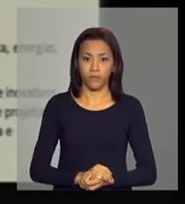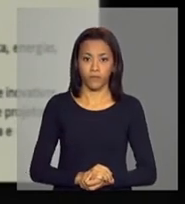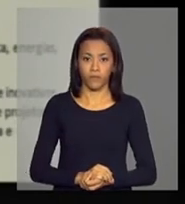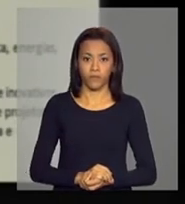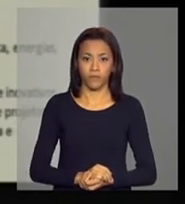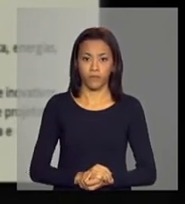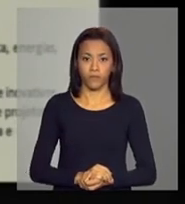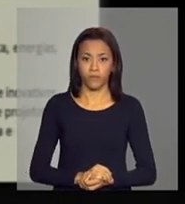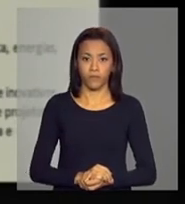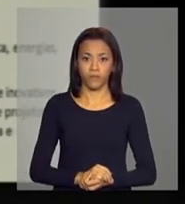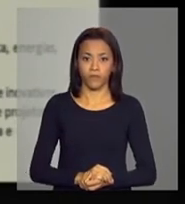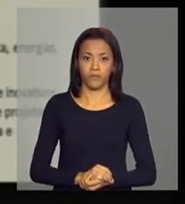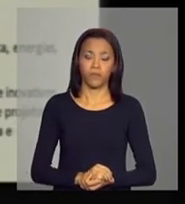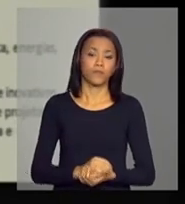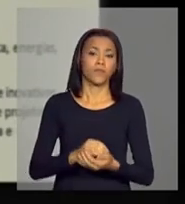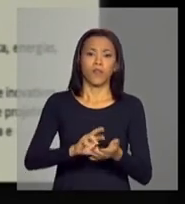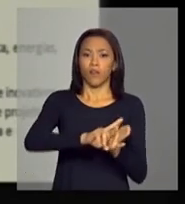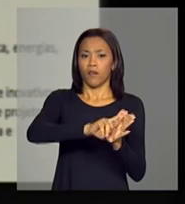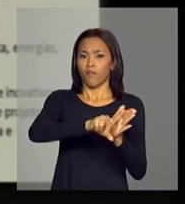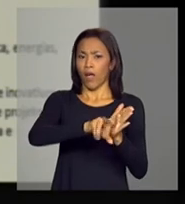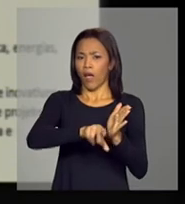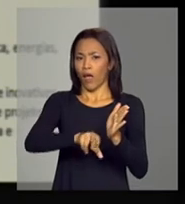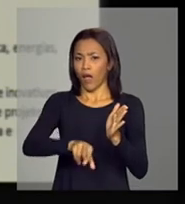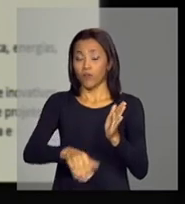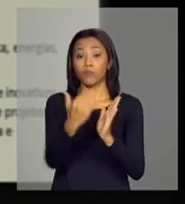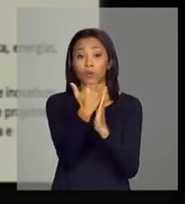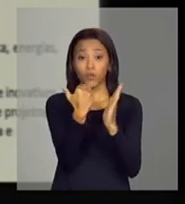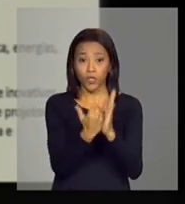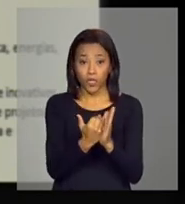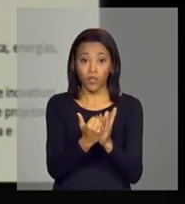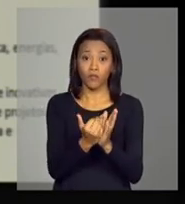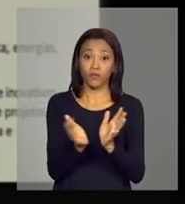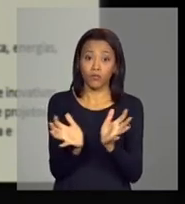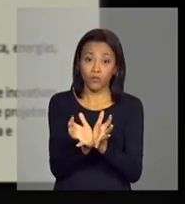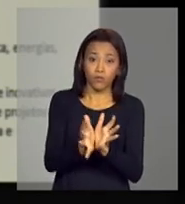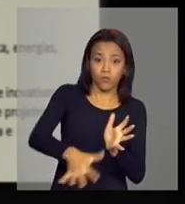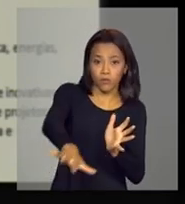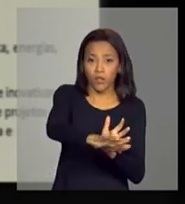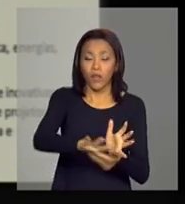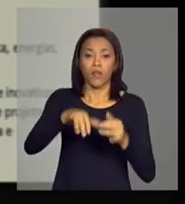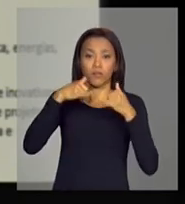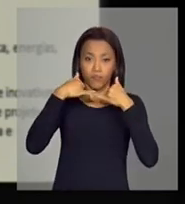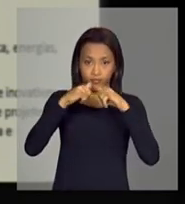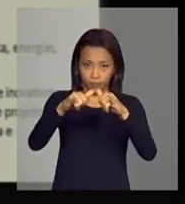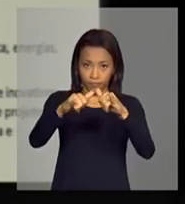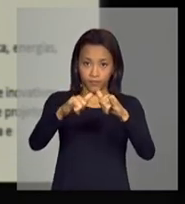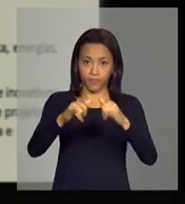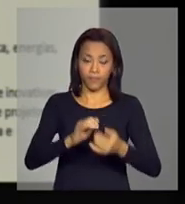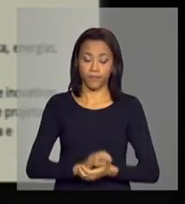carteira de projetos em energias extremamente